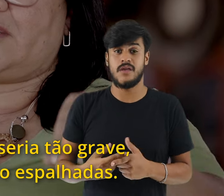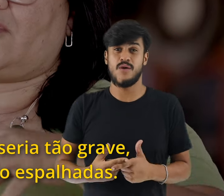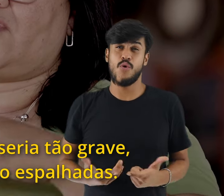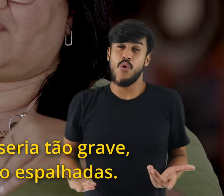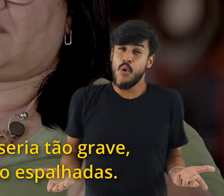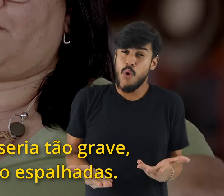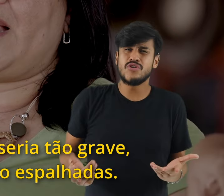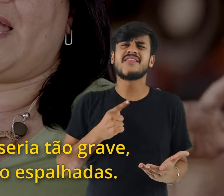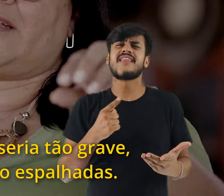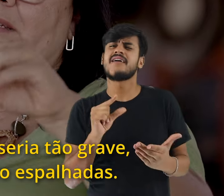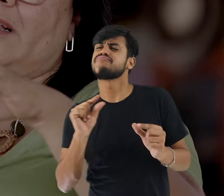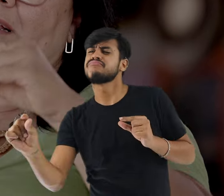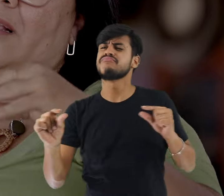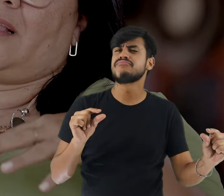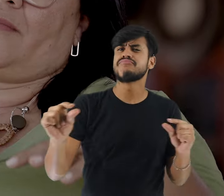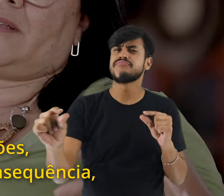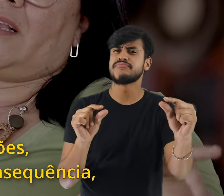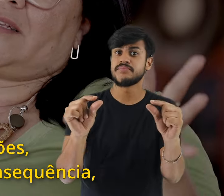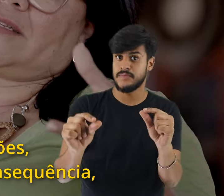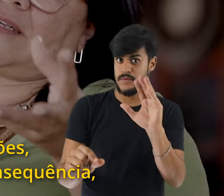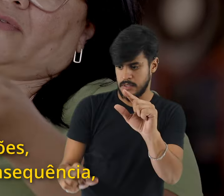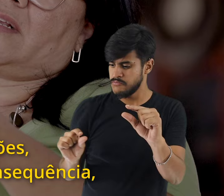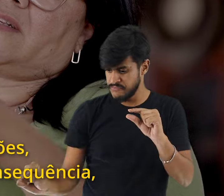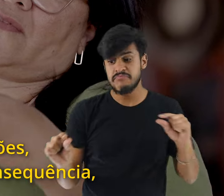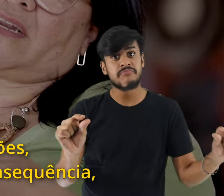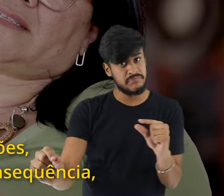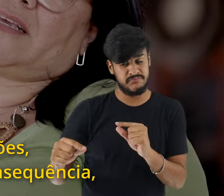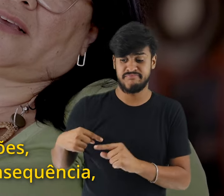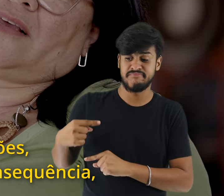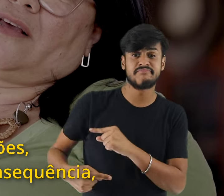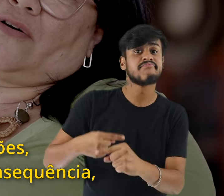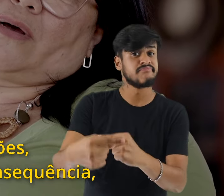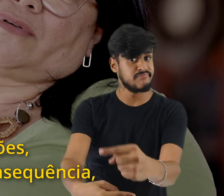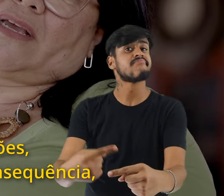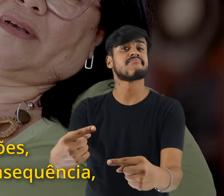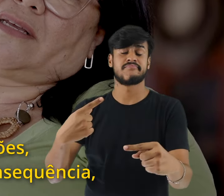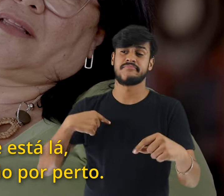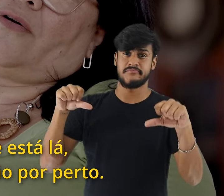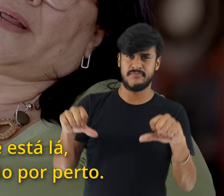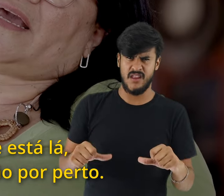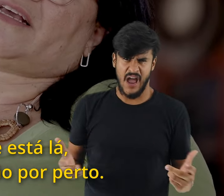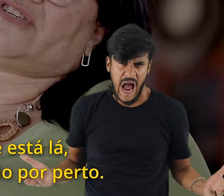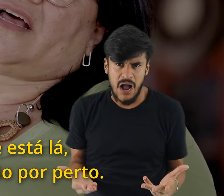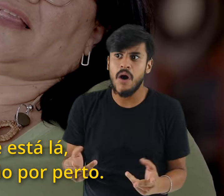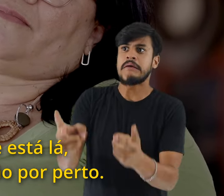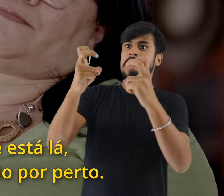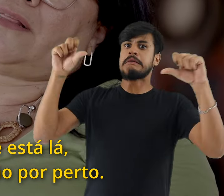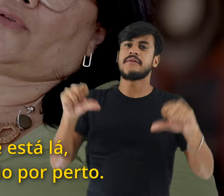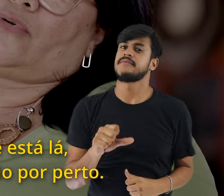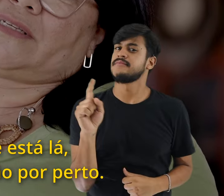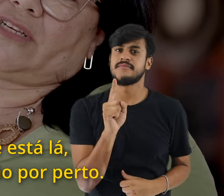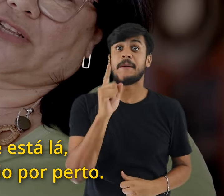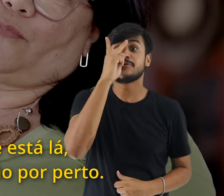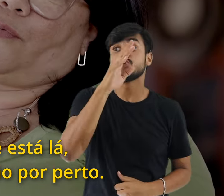espalhadas, mas essas ações vão trazer uma consequência não para aquele que está lá,